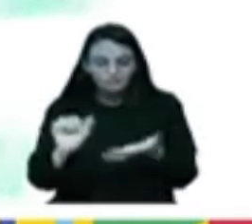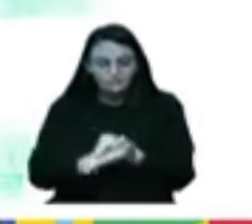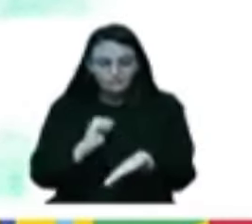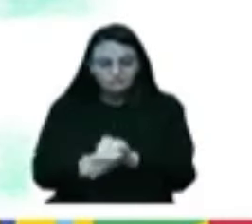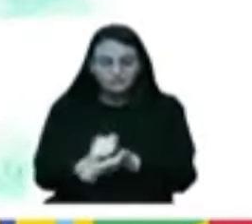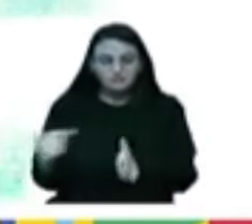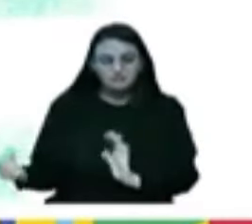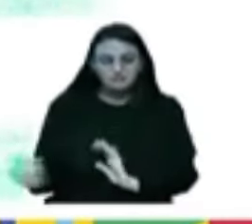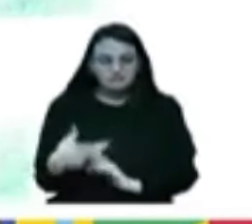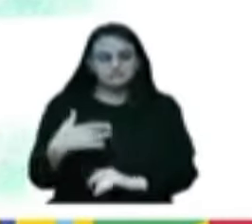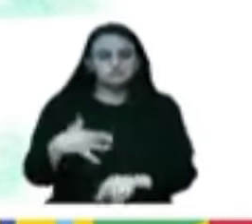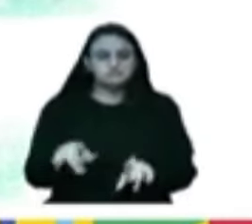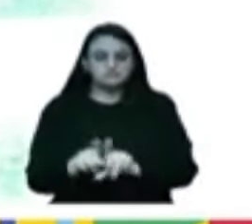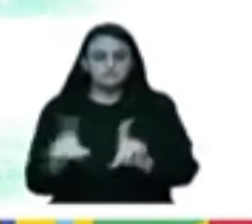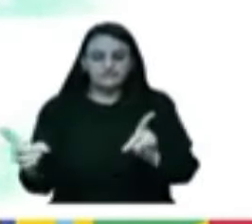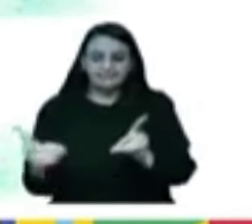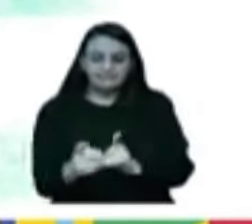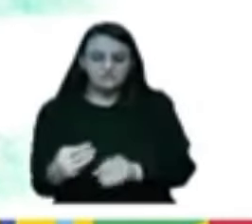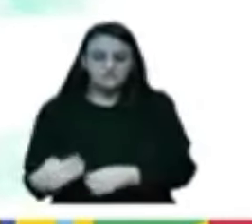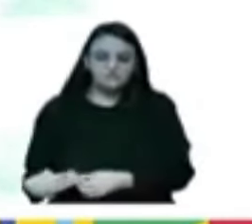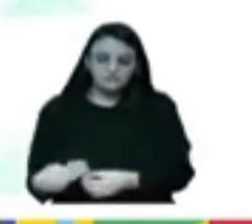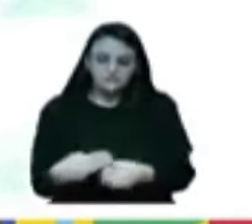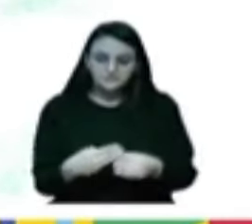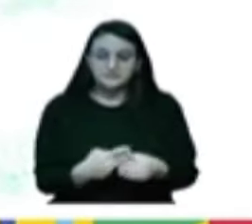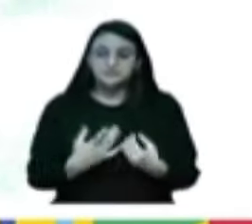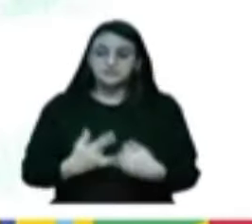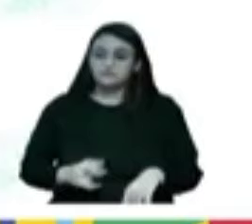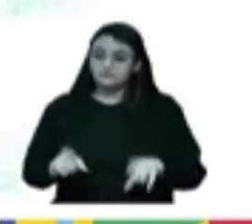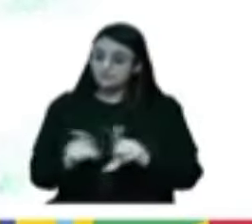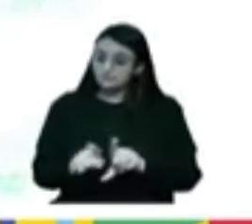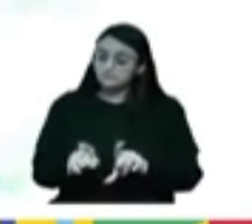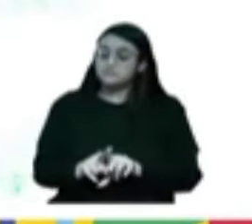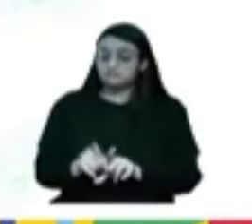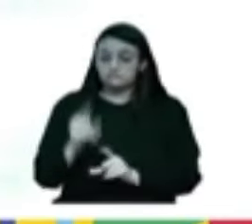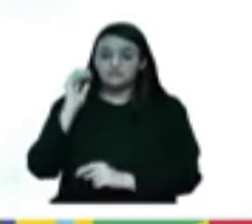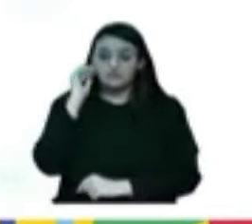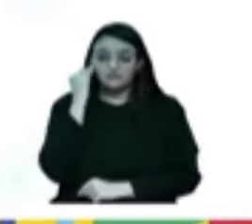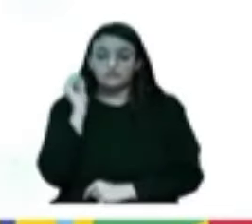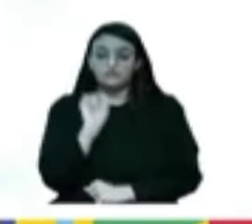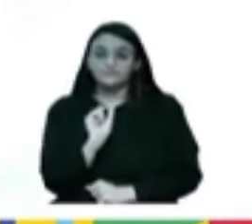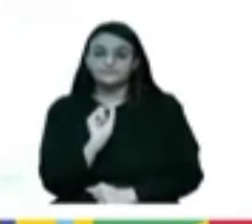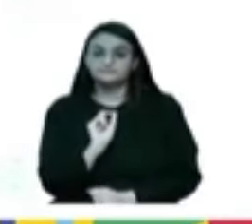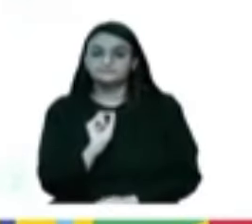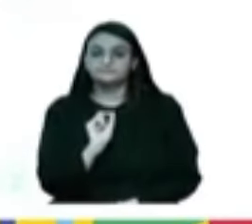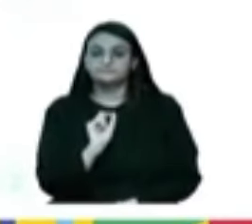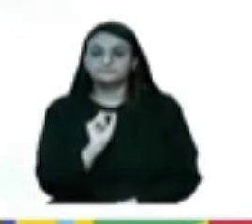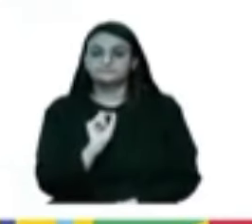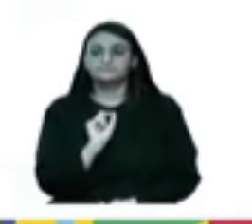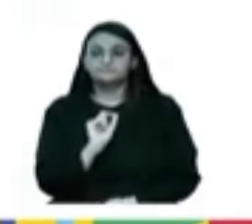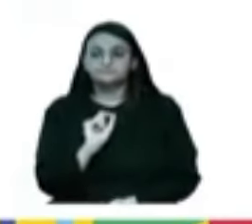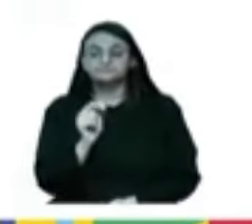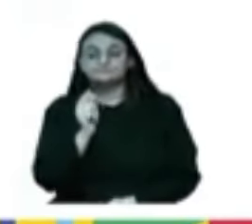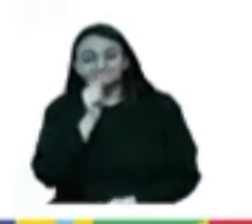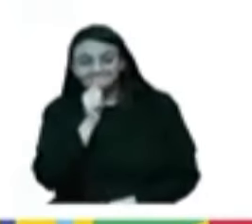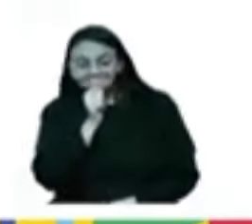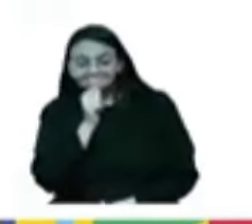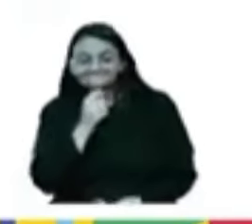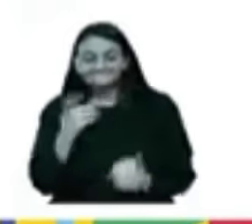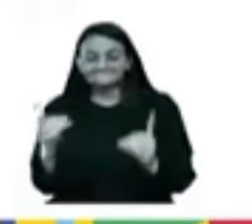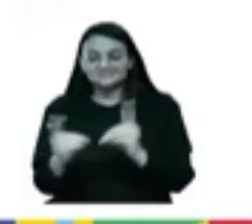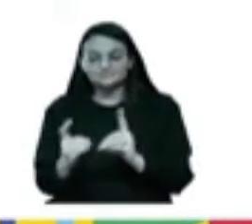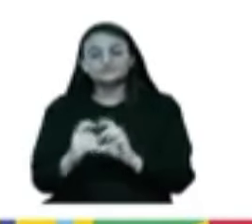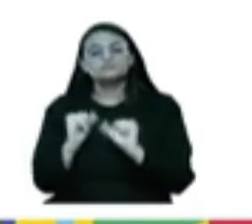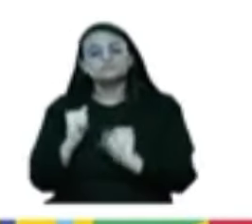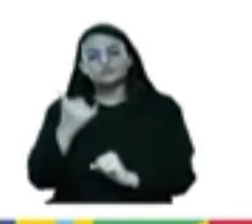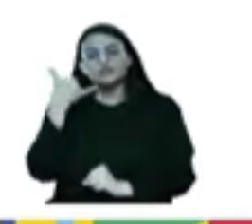procurou atendimento no município e, por um acaso, entende que ainda falta algum atendimento, a